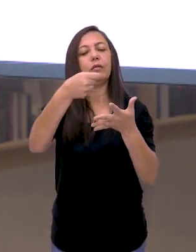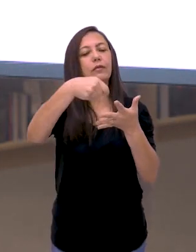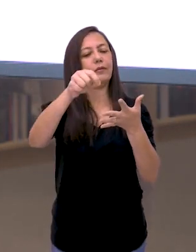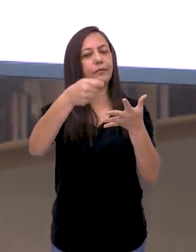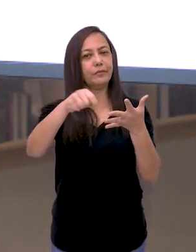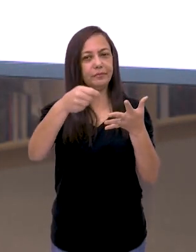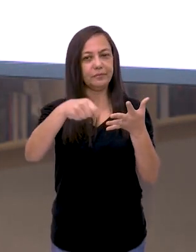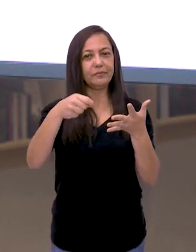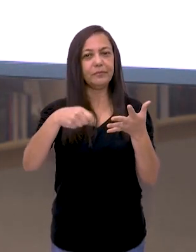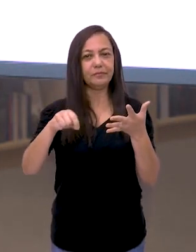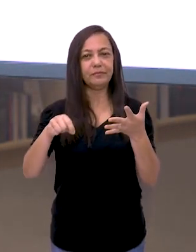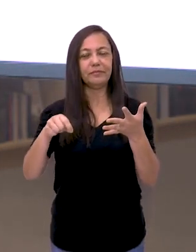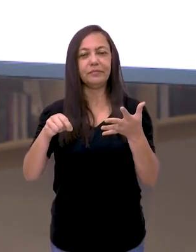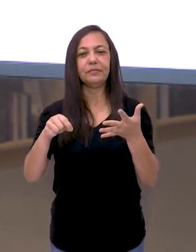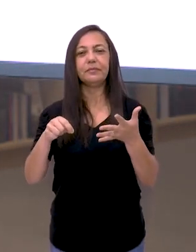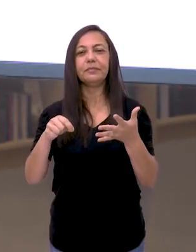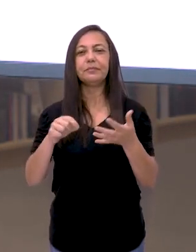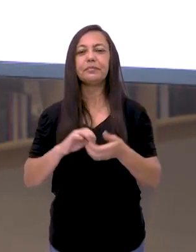correção.